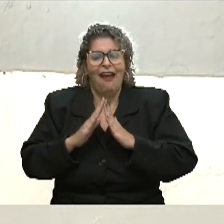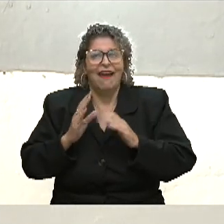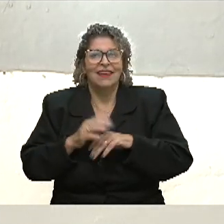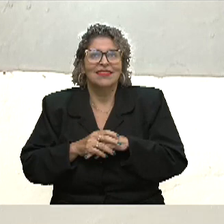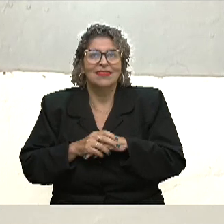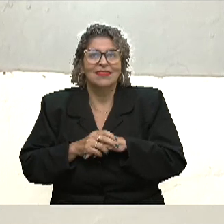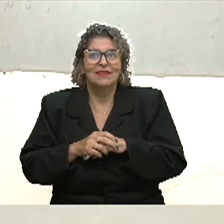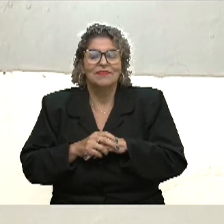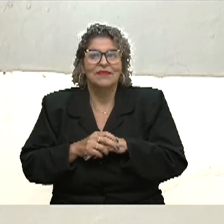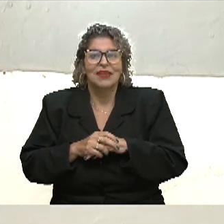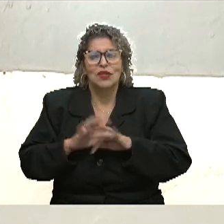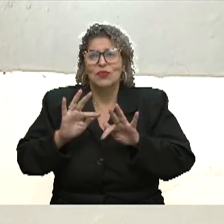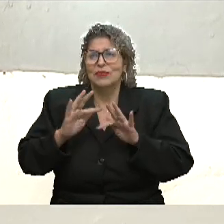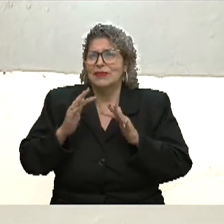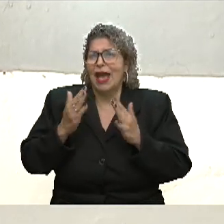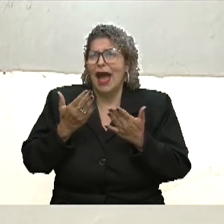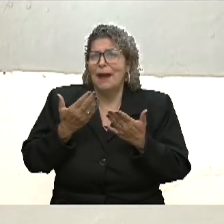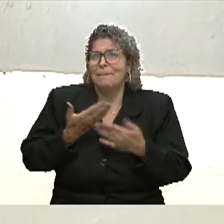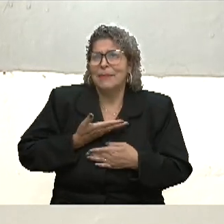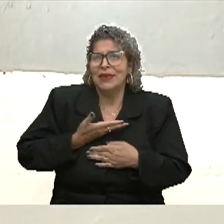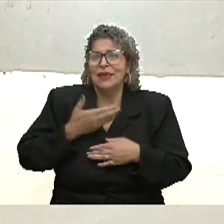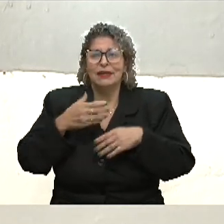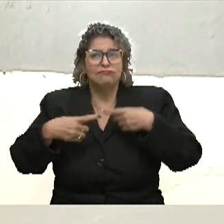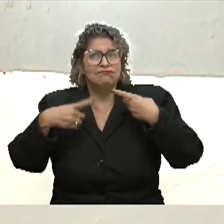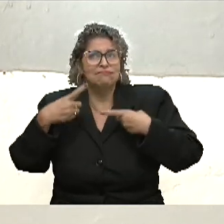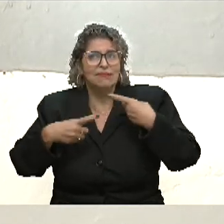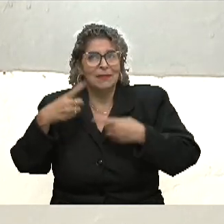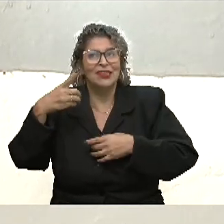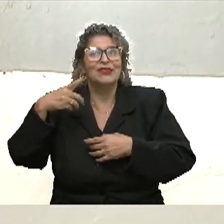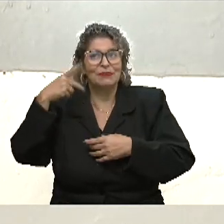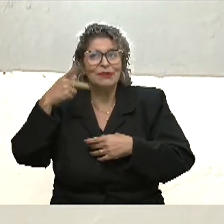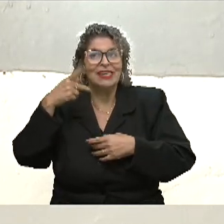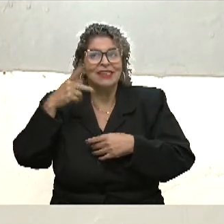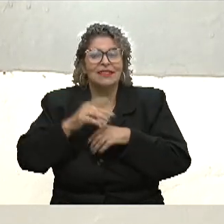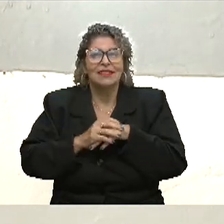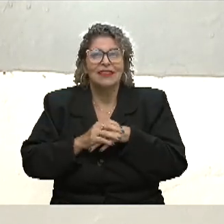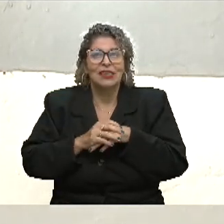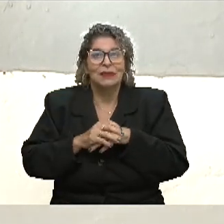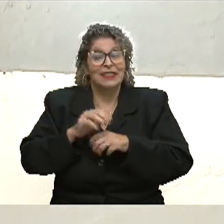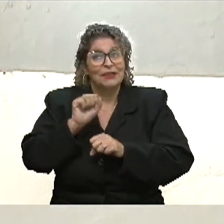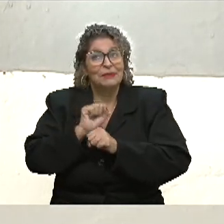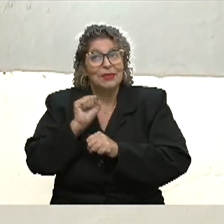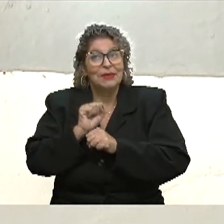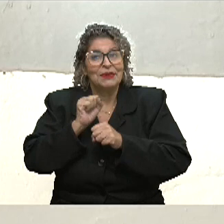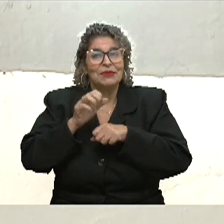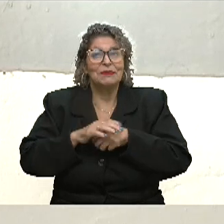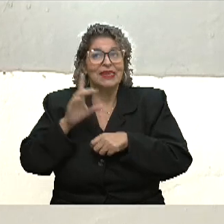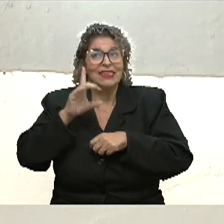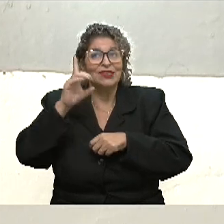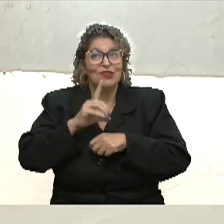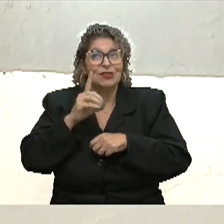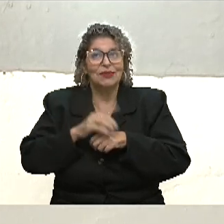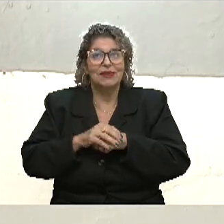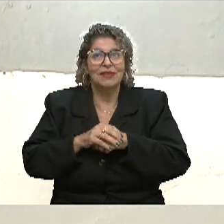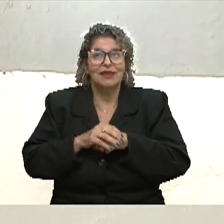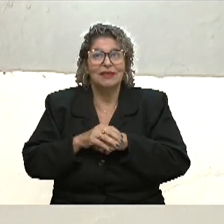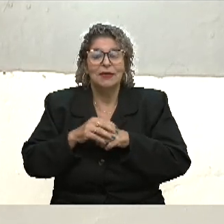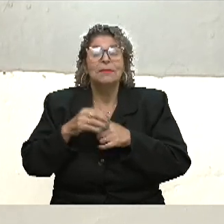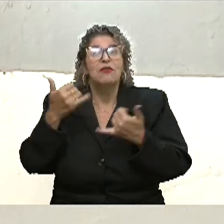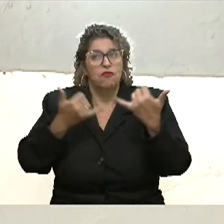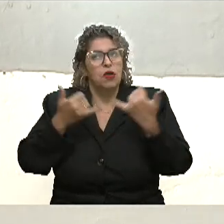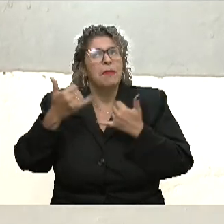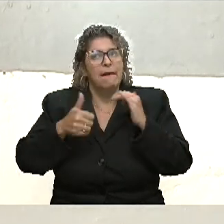e com os amigos. Então, eu realmente estava esperando bastante para que esse dia chegasse e eu tentei me informar